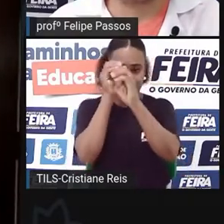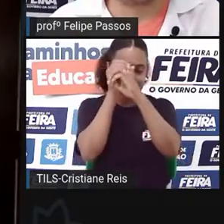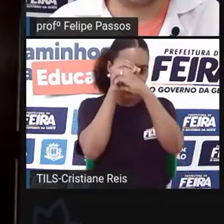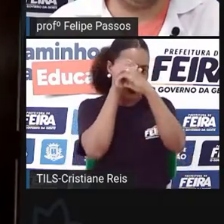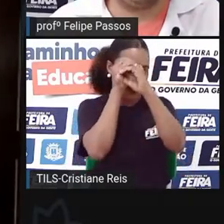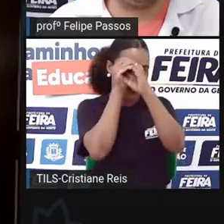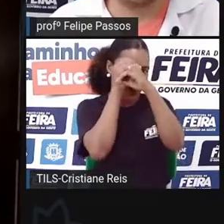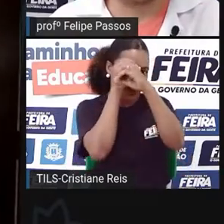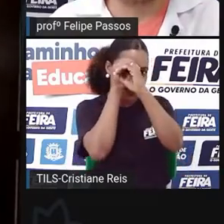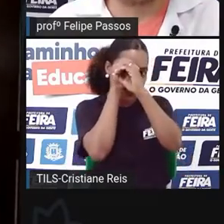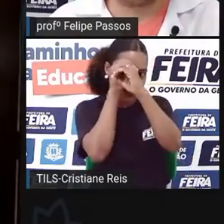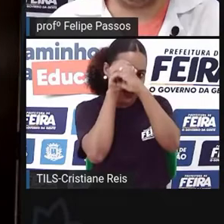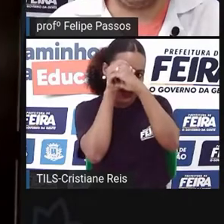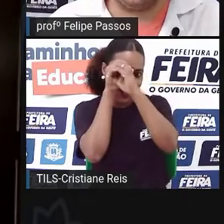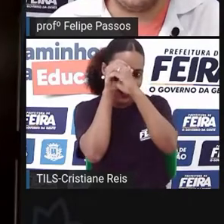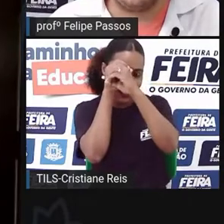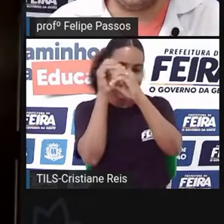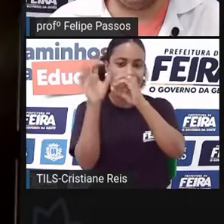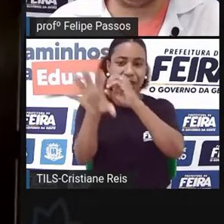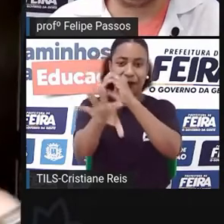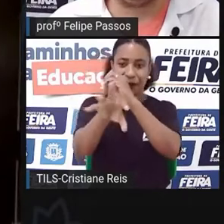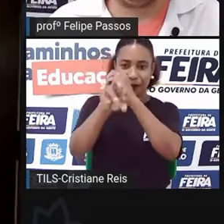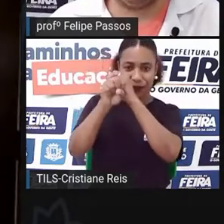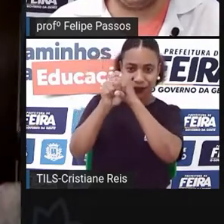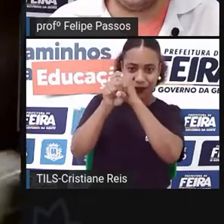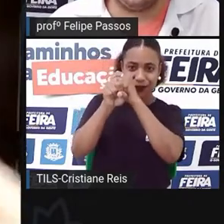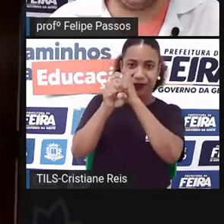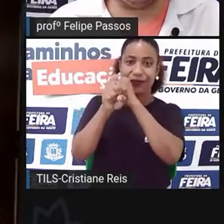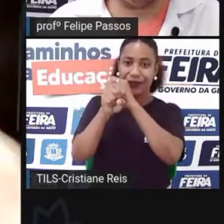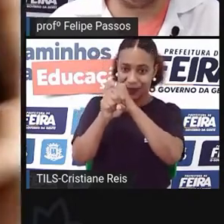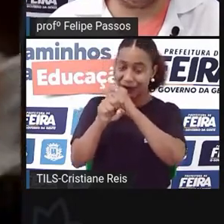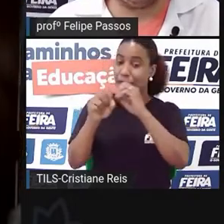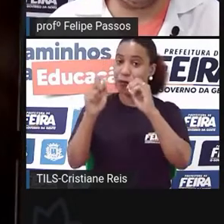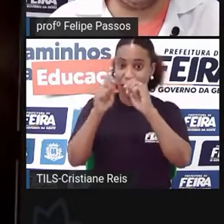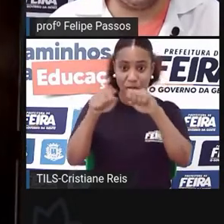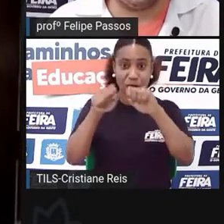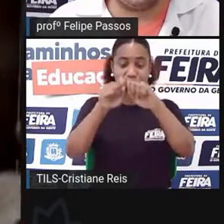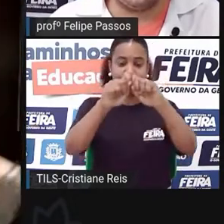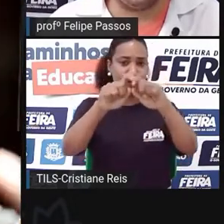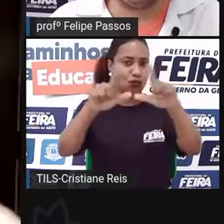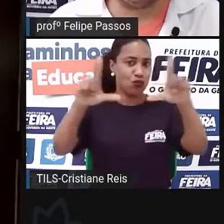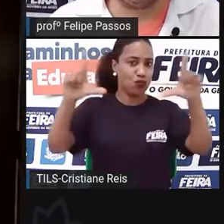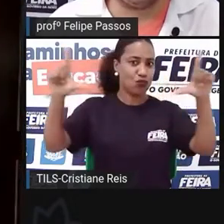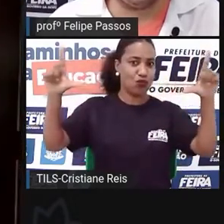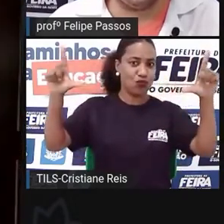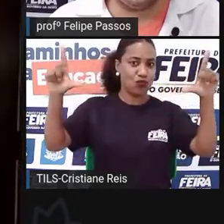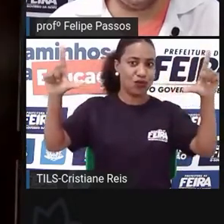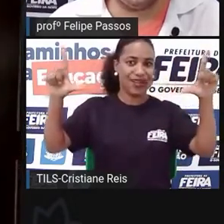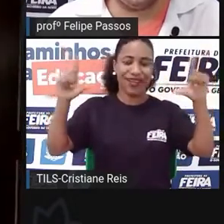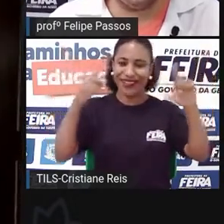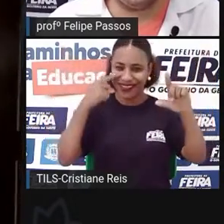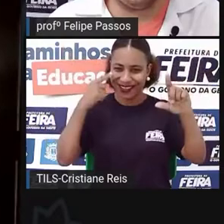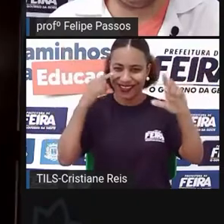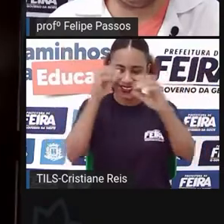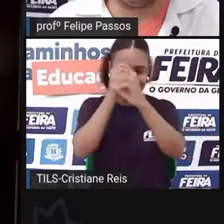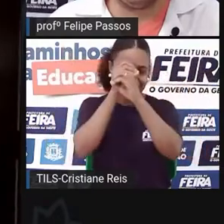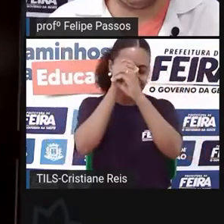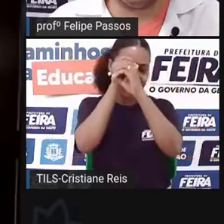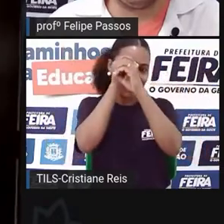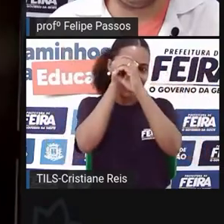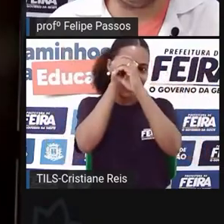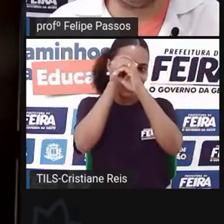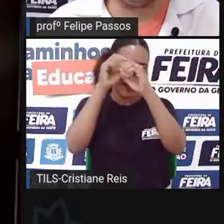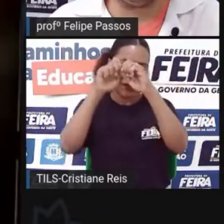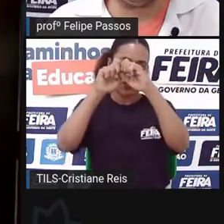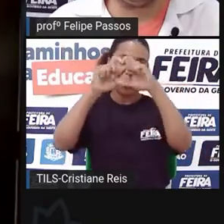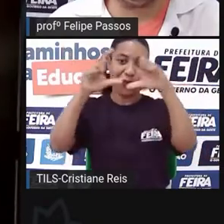a imagem. Então você tem uma lente grande-angular, que é uma lente que pega muito, e você tem uma lente zoom, que é aquela que vai pegar aquela imagem